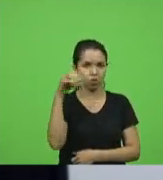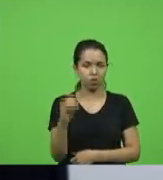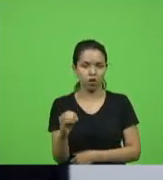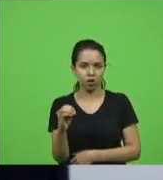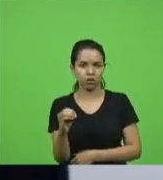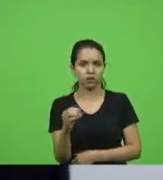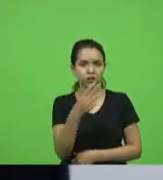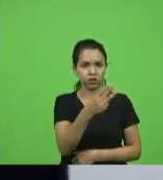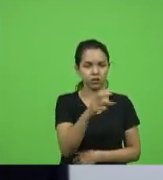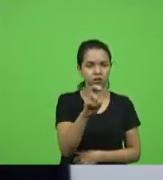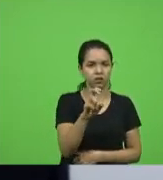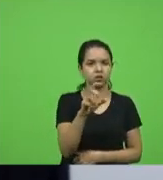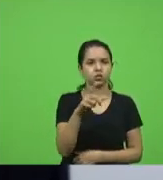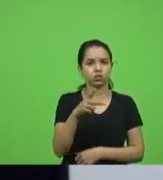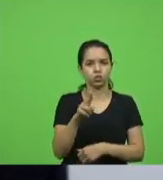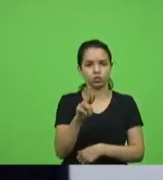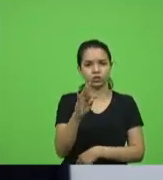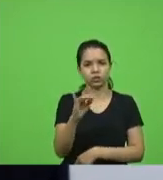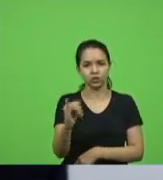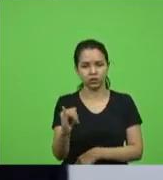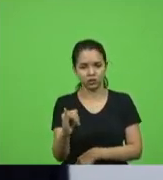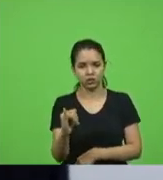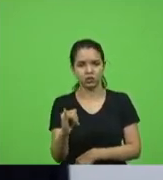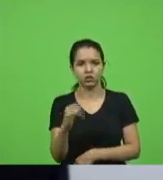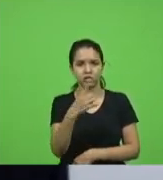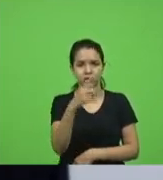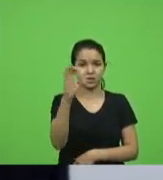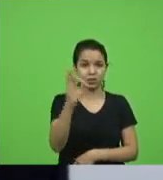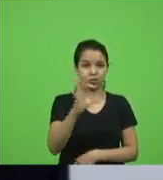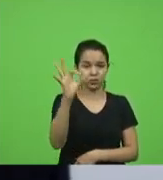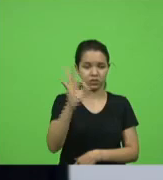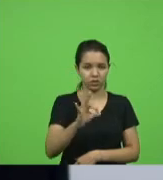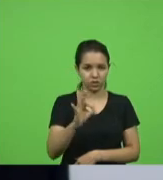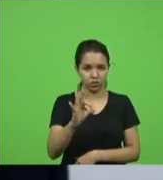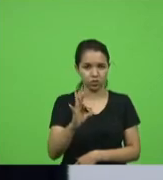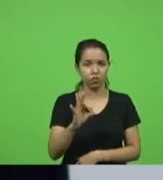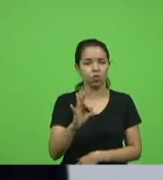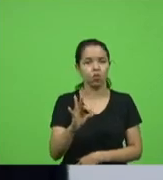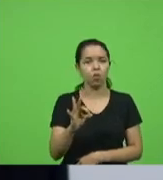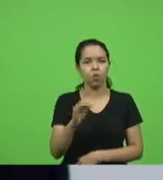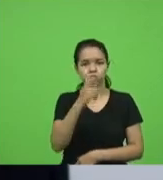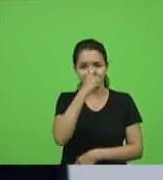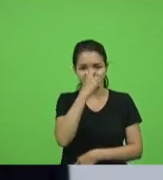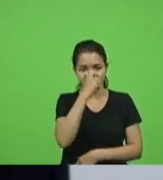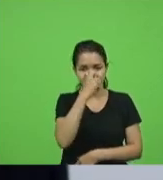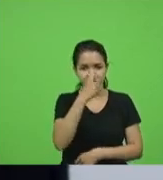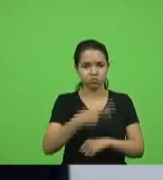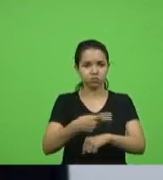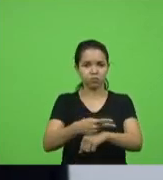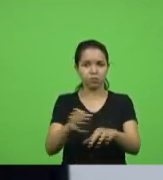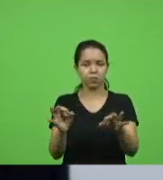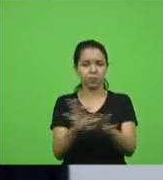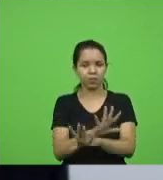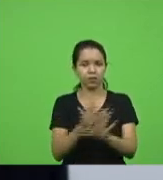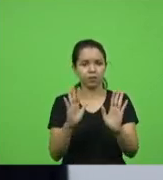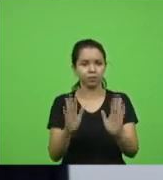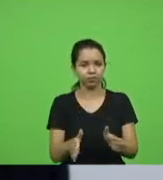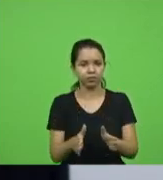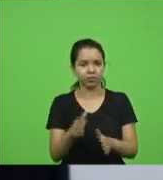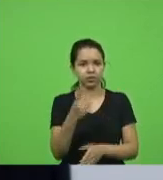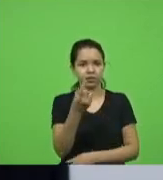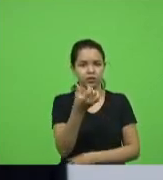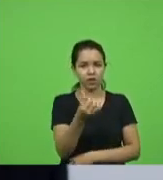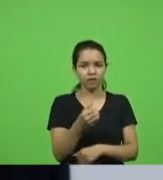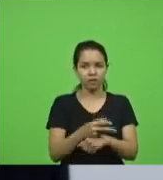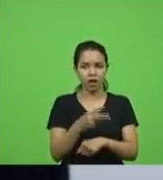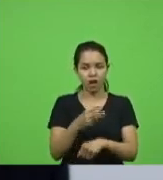UTIs 100% lotadas tem 16 vagas de enfermaria 100